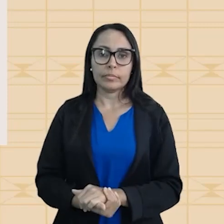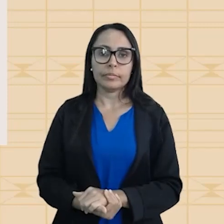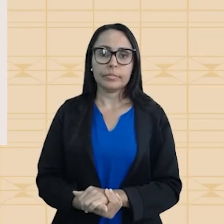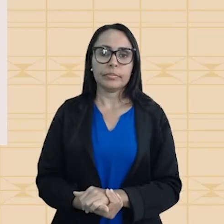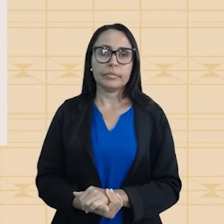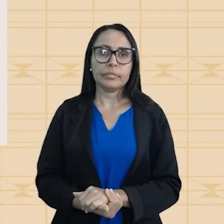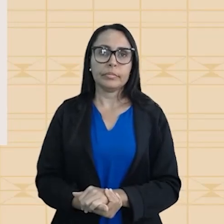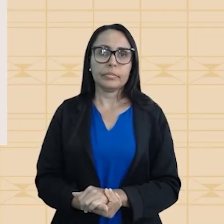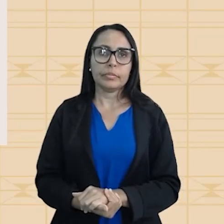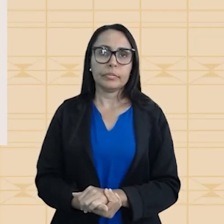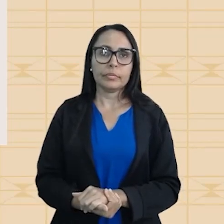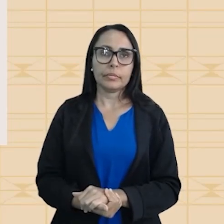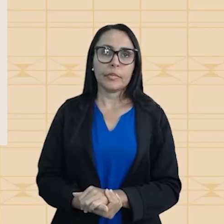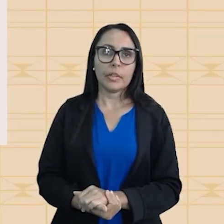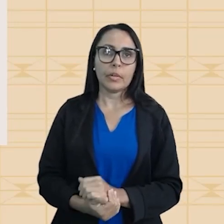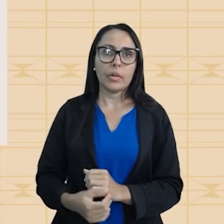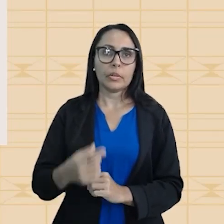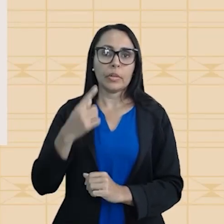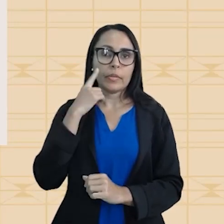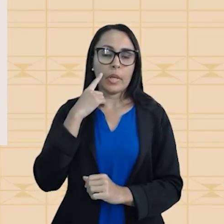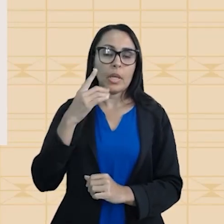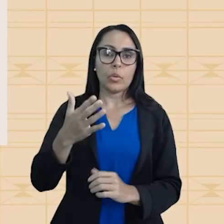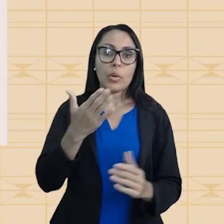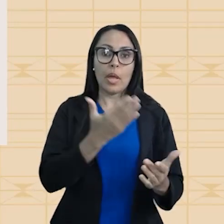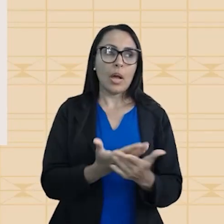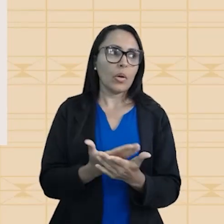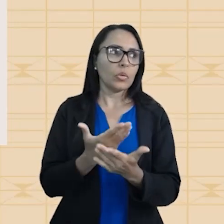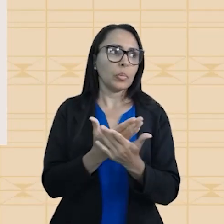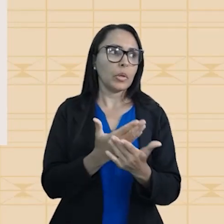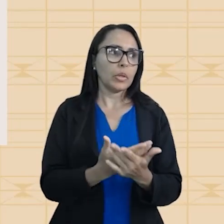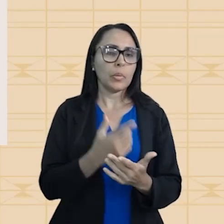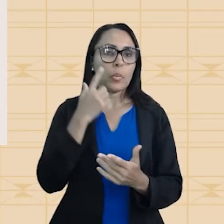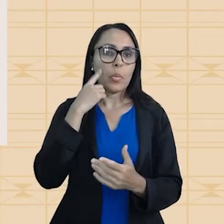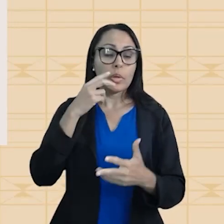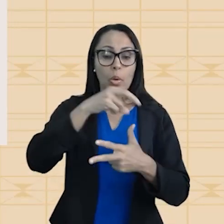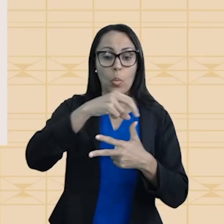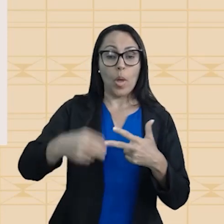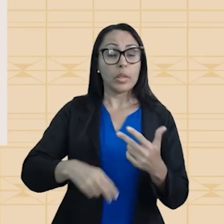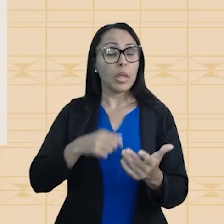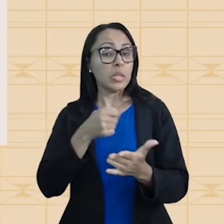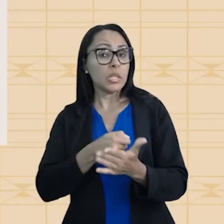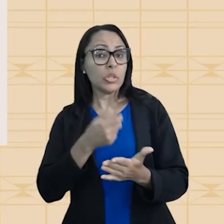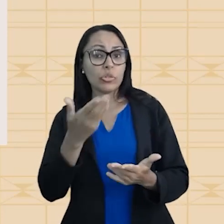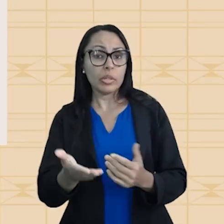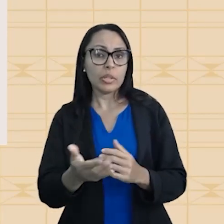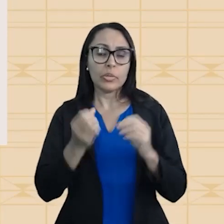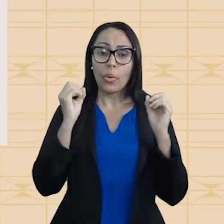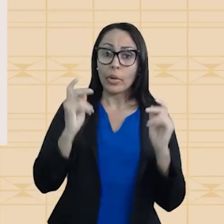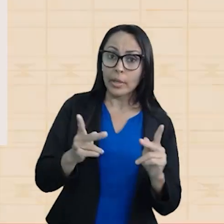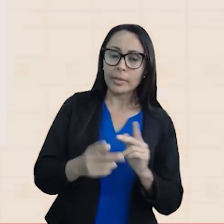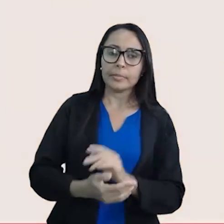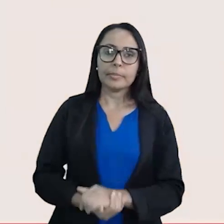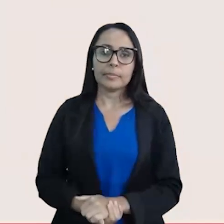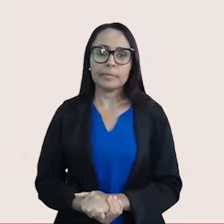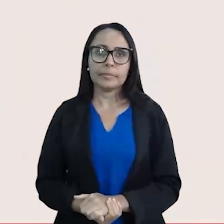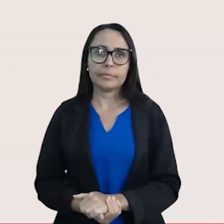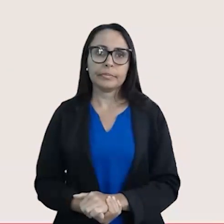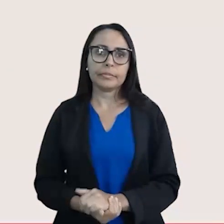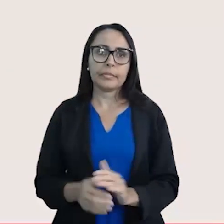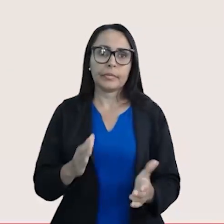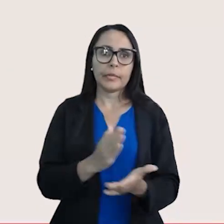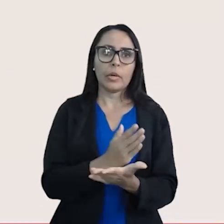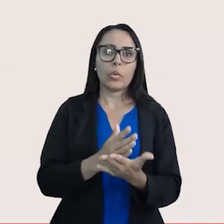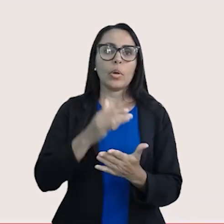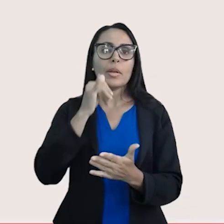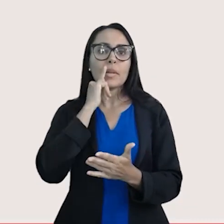Você tá vendo que a aula subiu o nível um pouco mais, porque o Enem exige isso. Ok? Então, tá aqui alguns